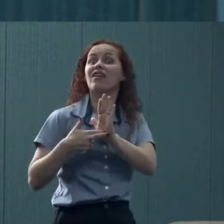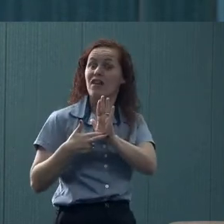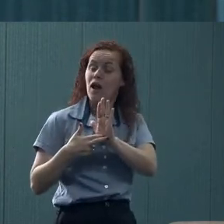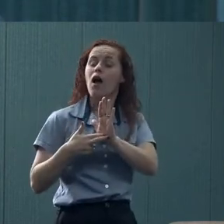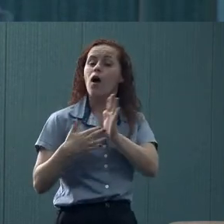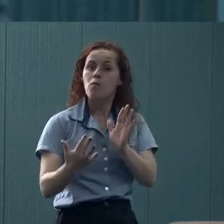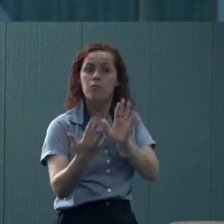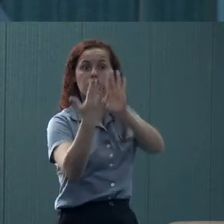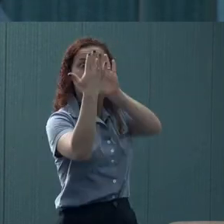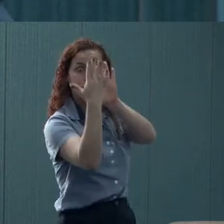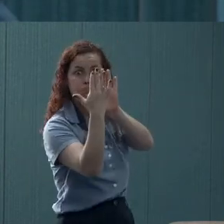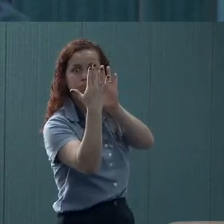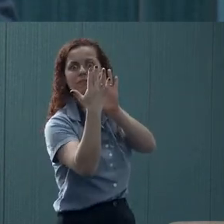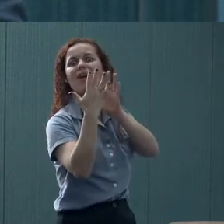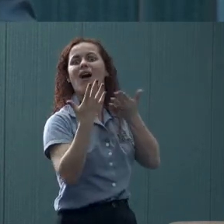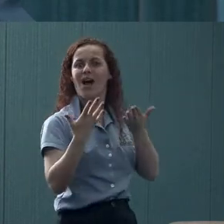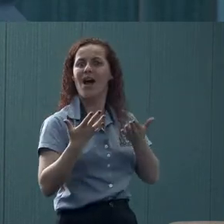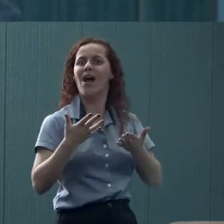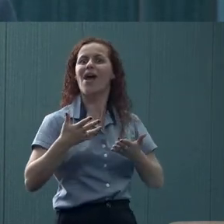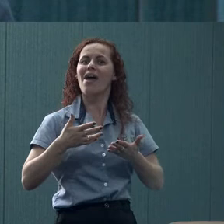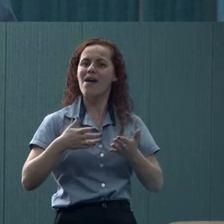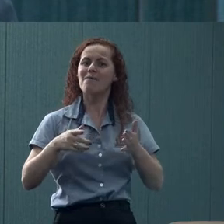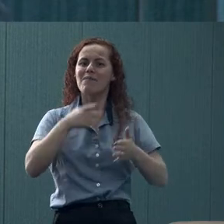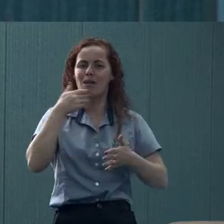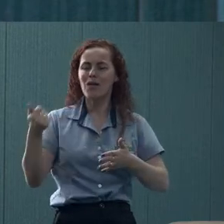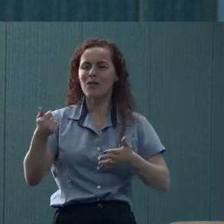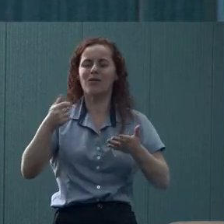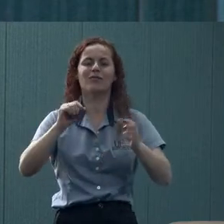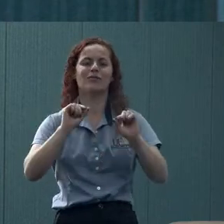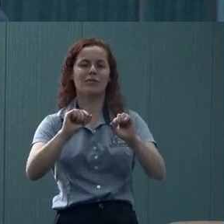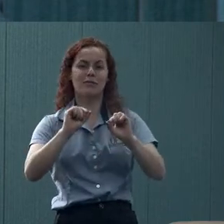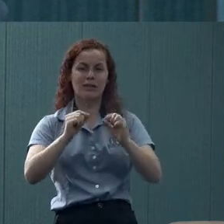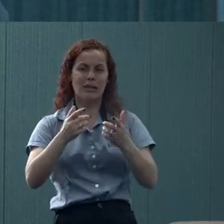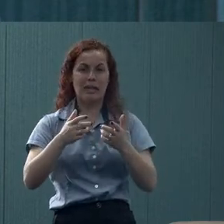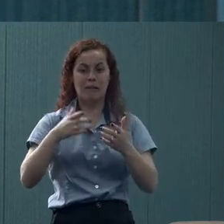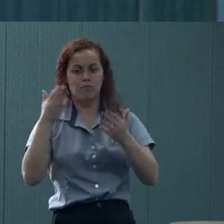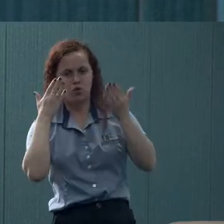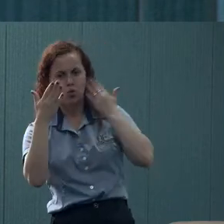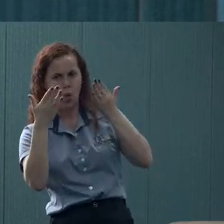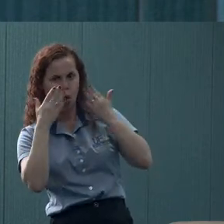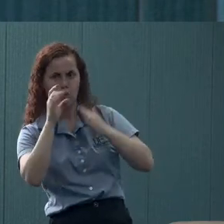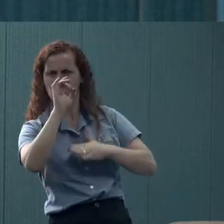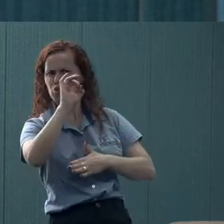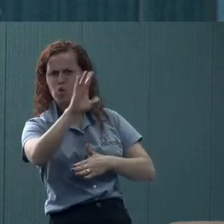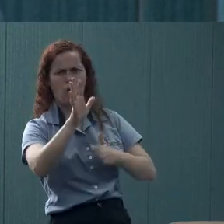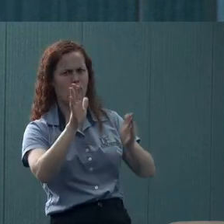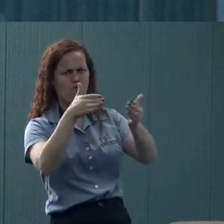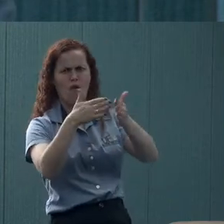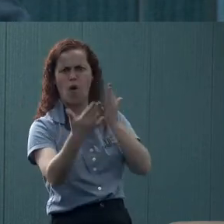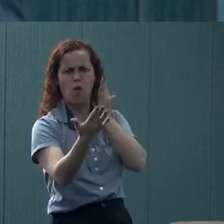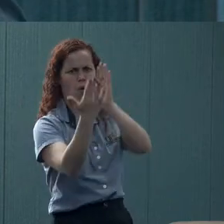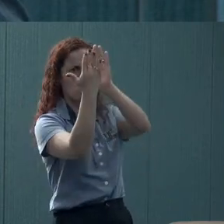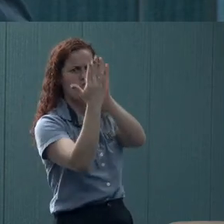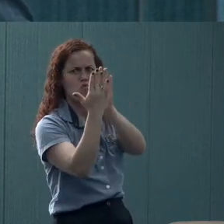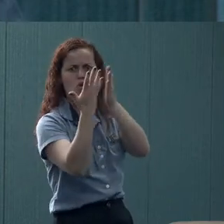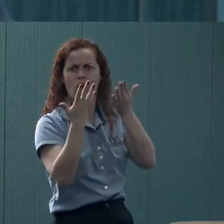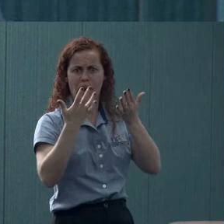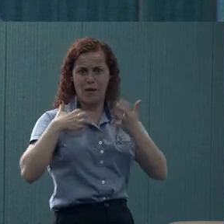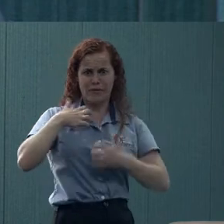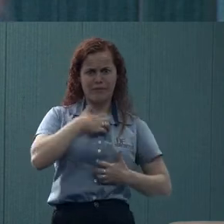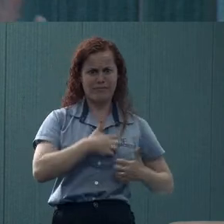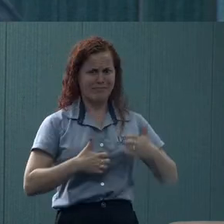online. Virou assim, muitos psicólogos atendem presencial e atendem online. Ou, às vezes, só online. Mesmo agora.